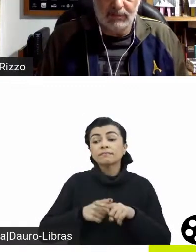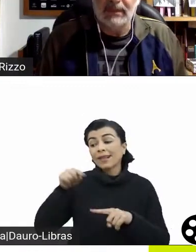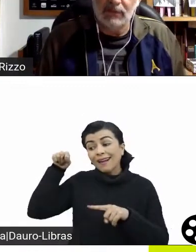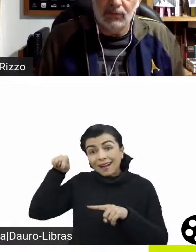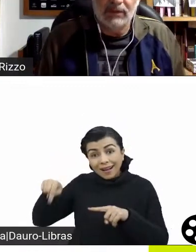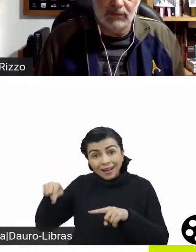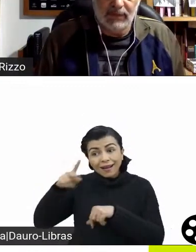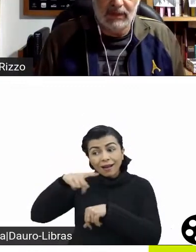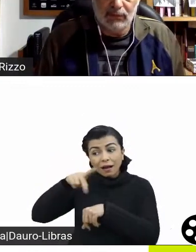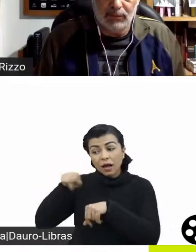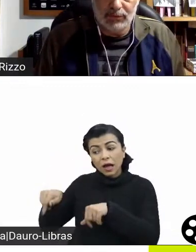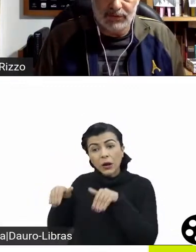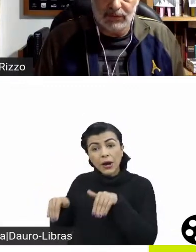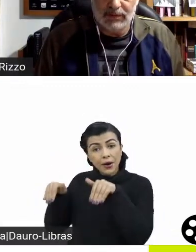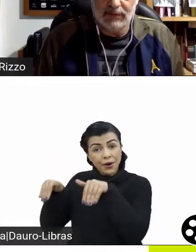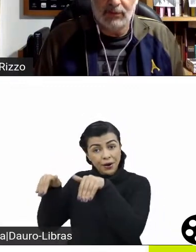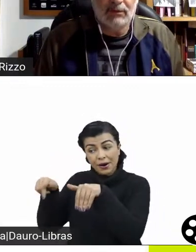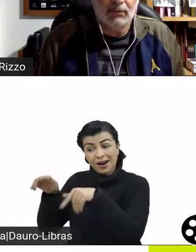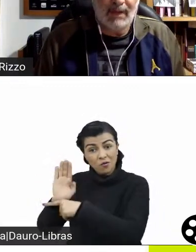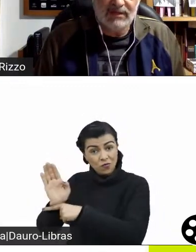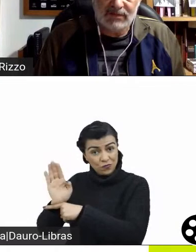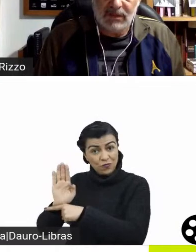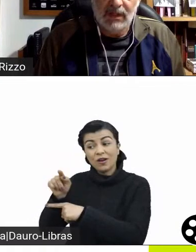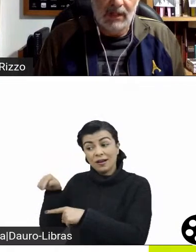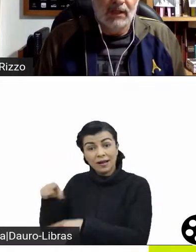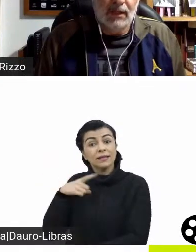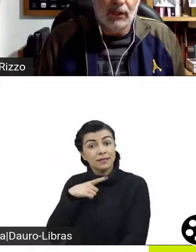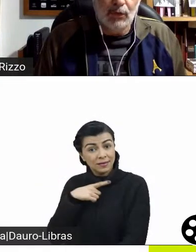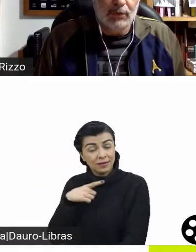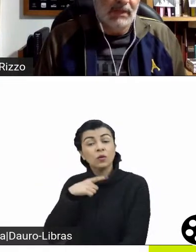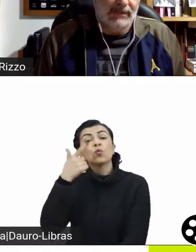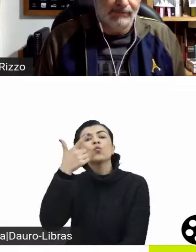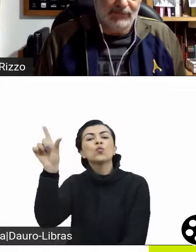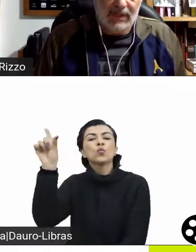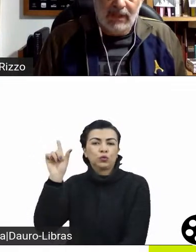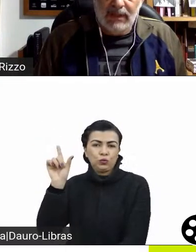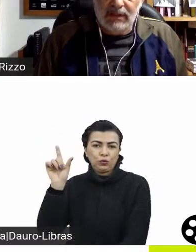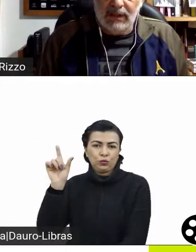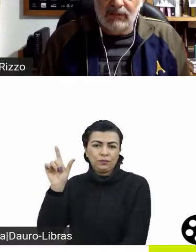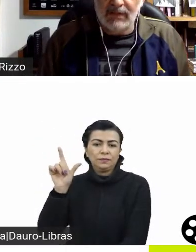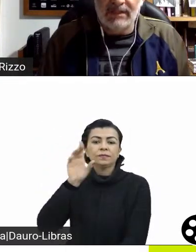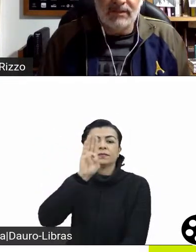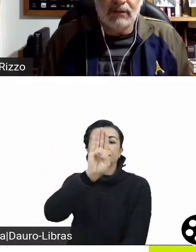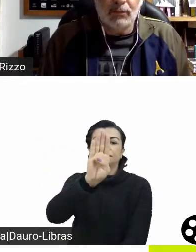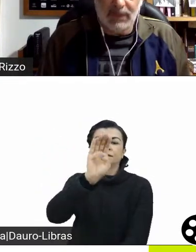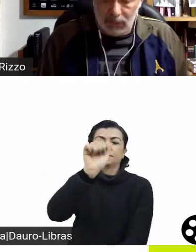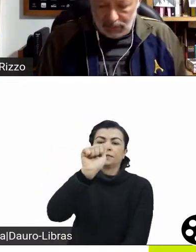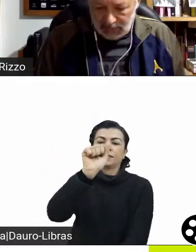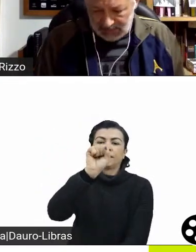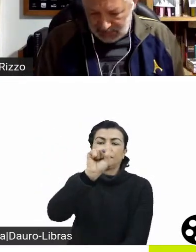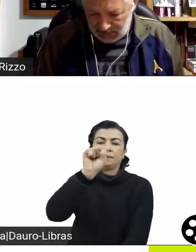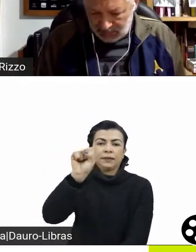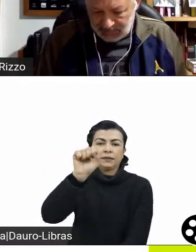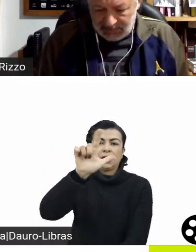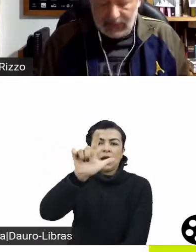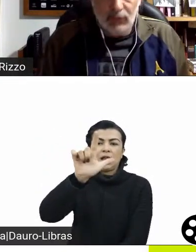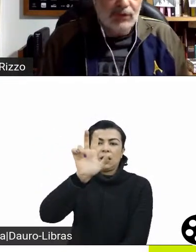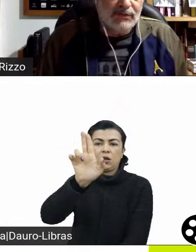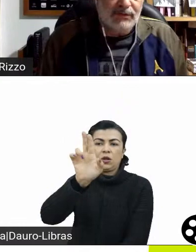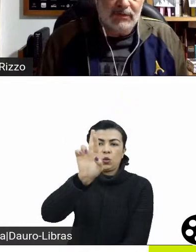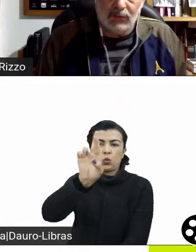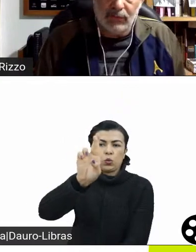período, que também ganhou projeção internacional, que é o Baz Luhrmann, Vem Dançar Comigo, é de